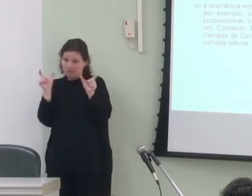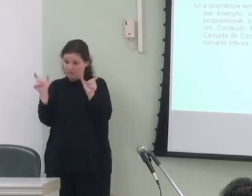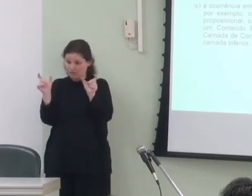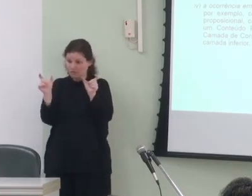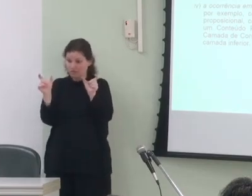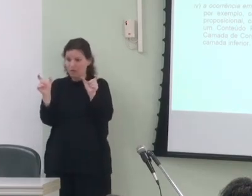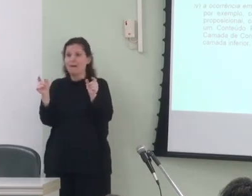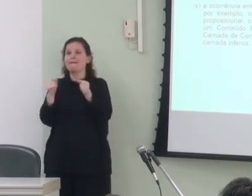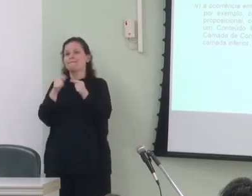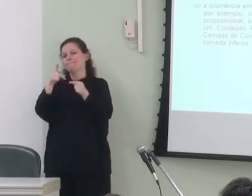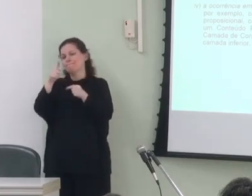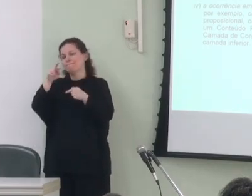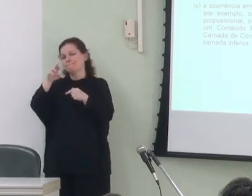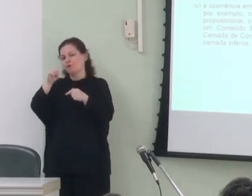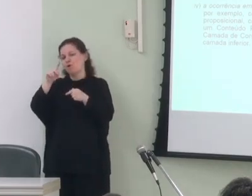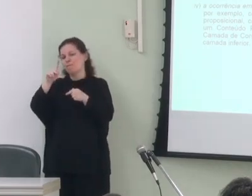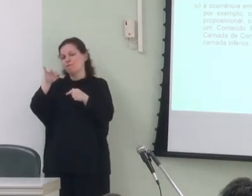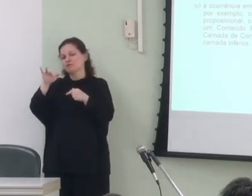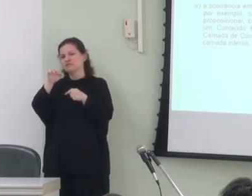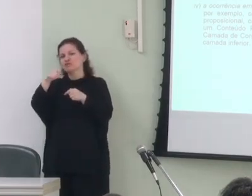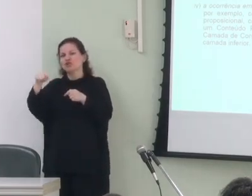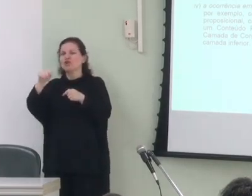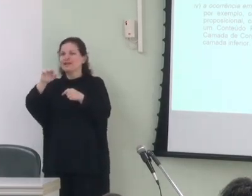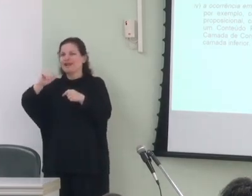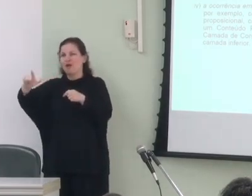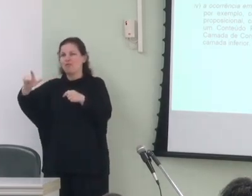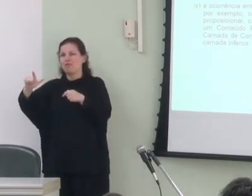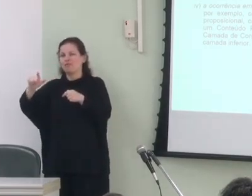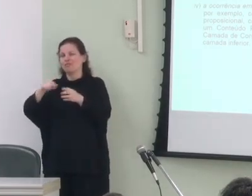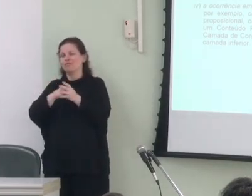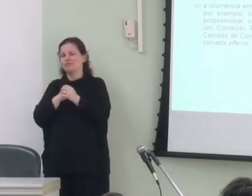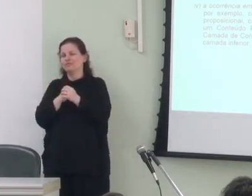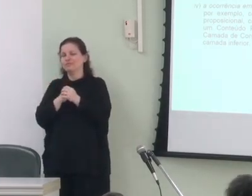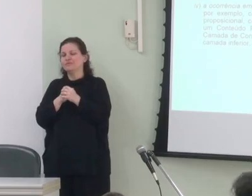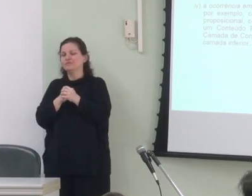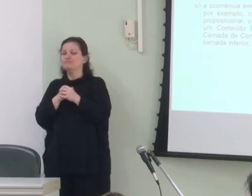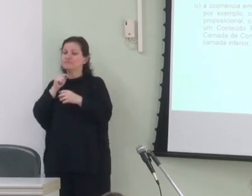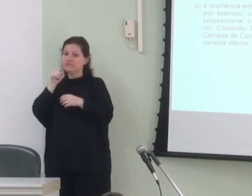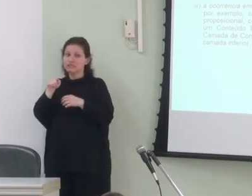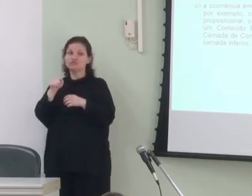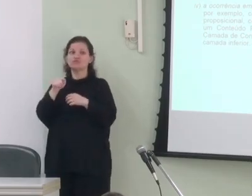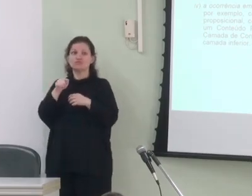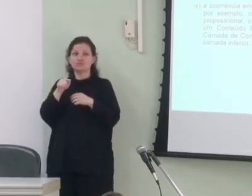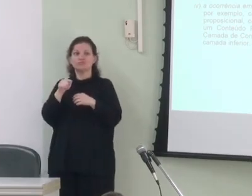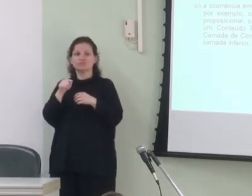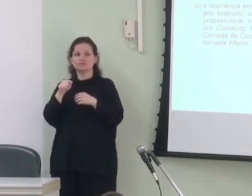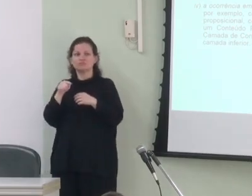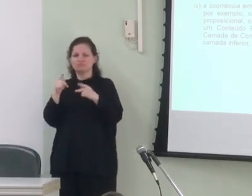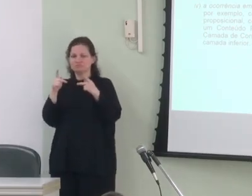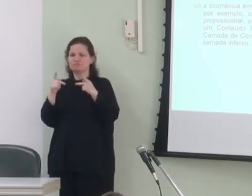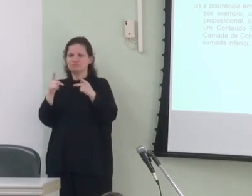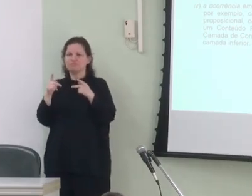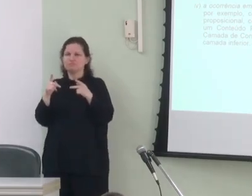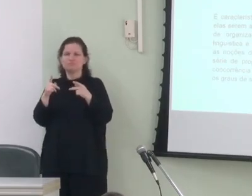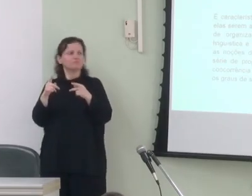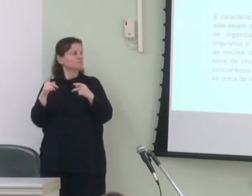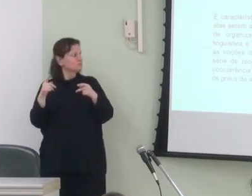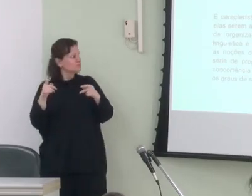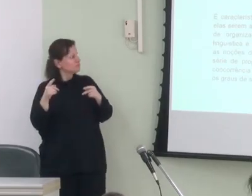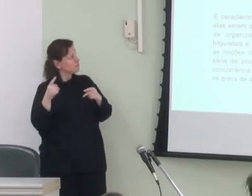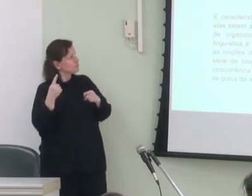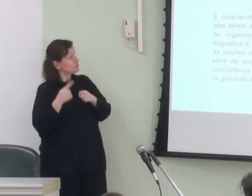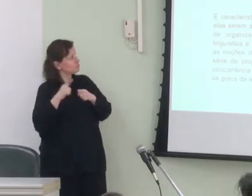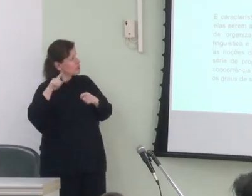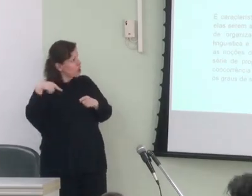proposicional ou inferior a ela e isso se deve porque o próximo para